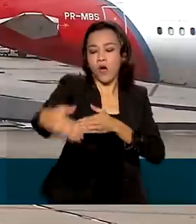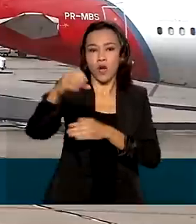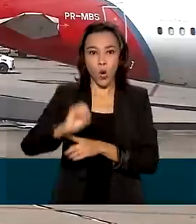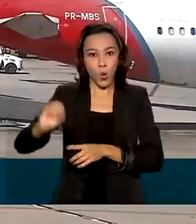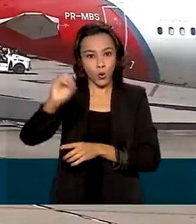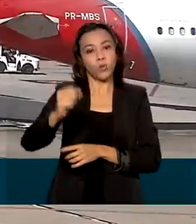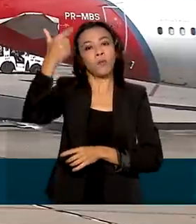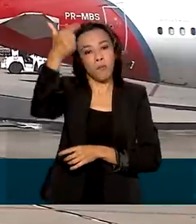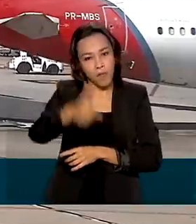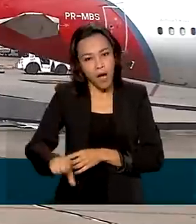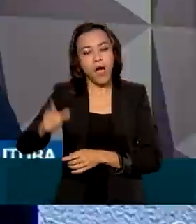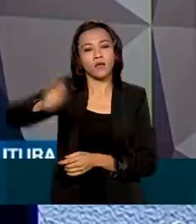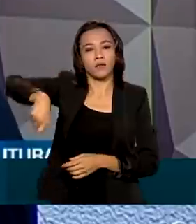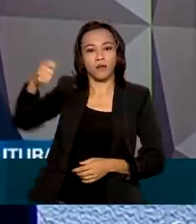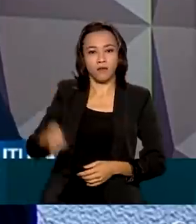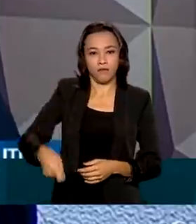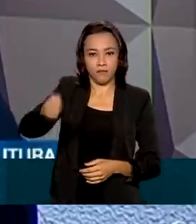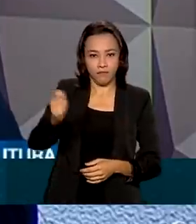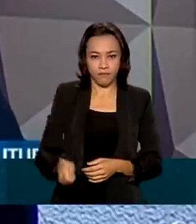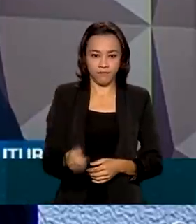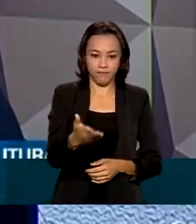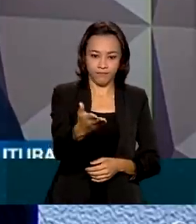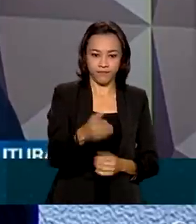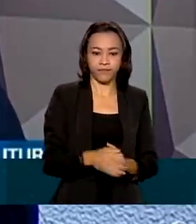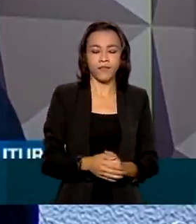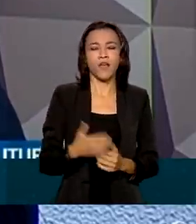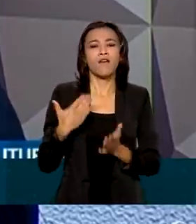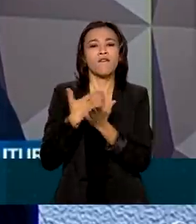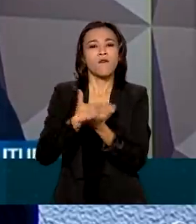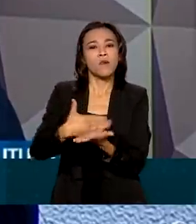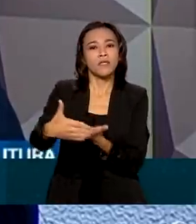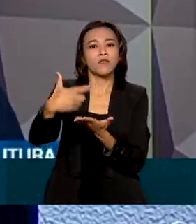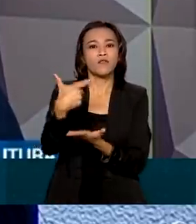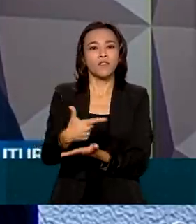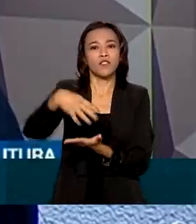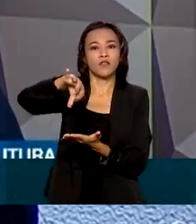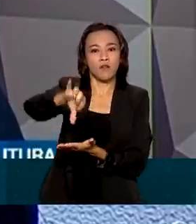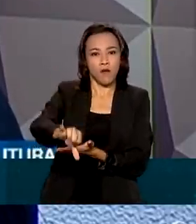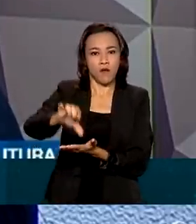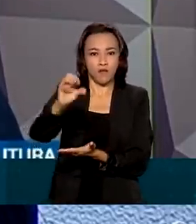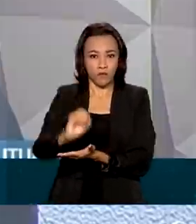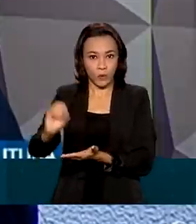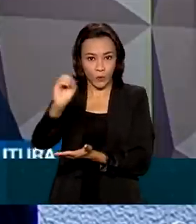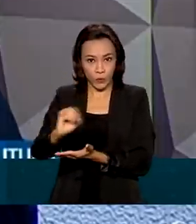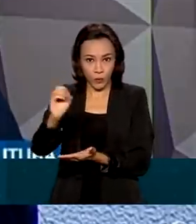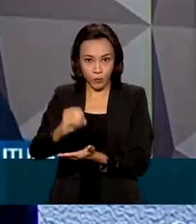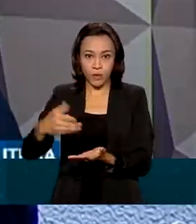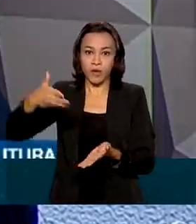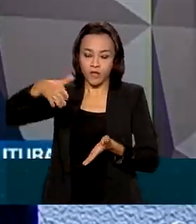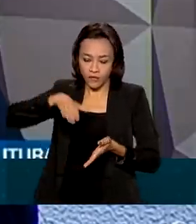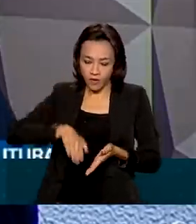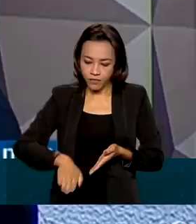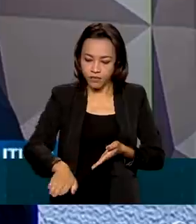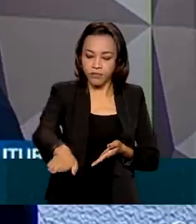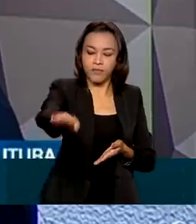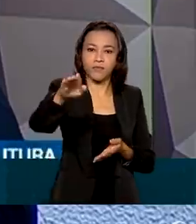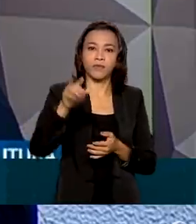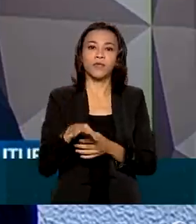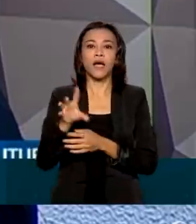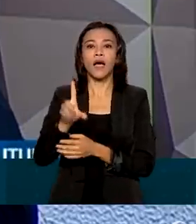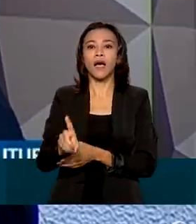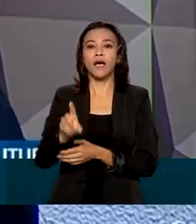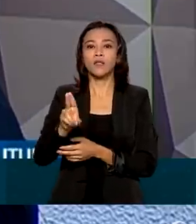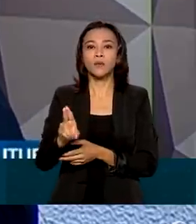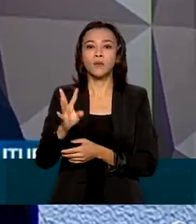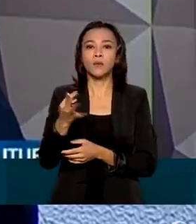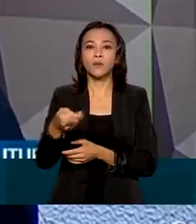temporada de concessões. Começando no dia 29 de outubro com o leilão da rodovia Presidente Dutra. A gente está falando de 15 bilhões de